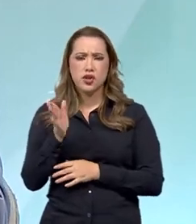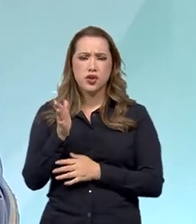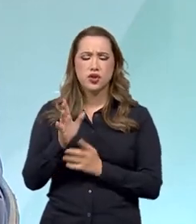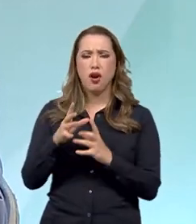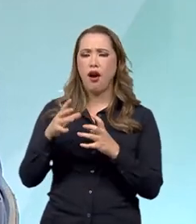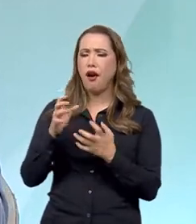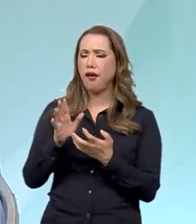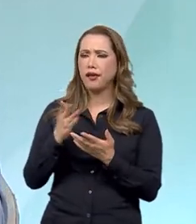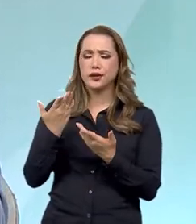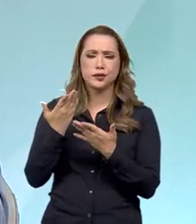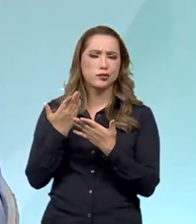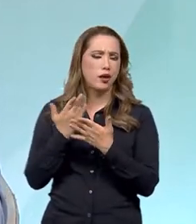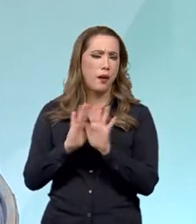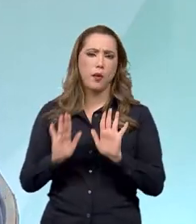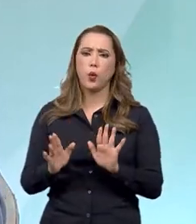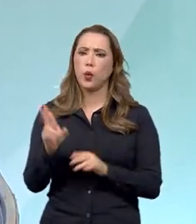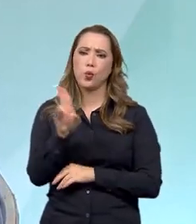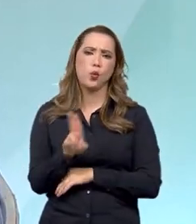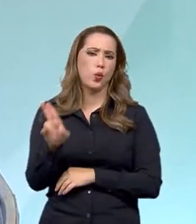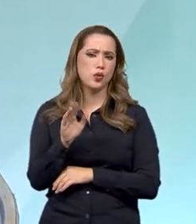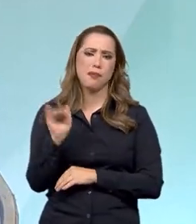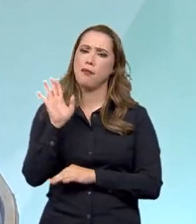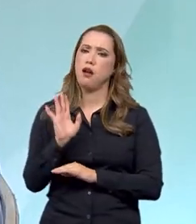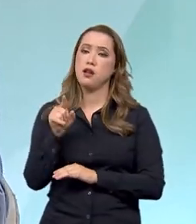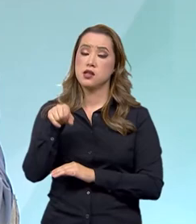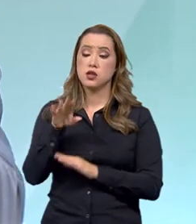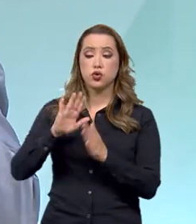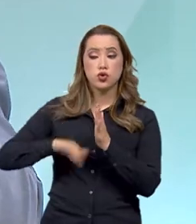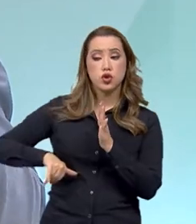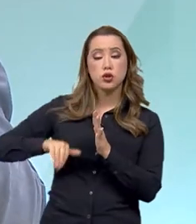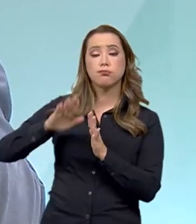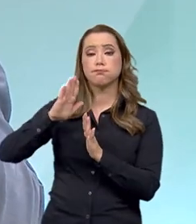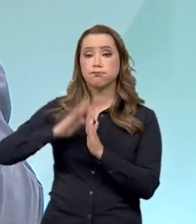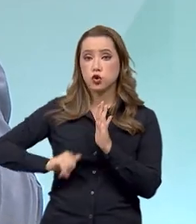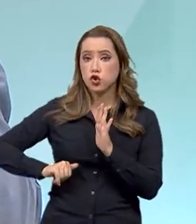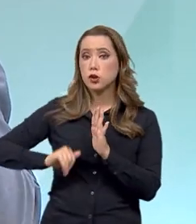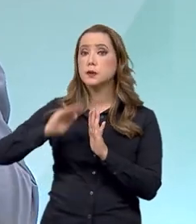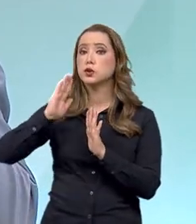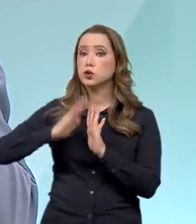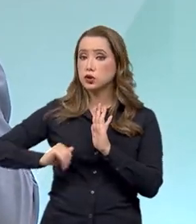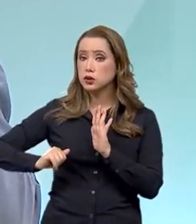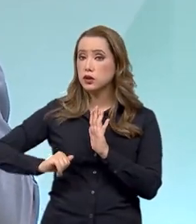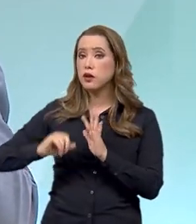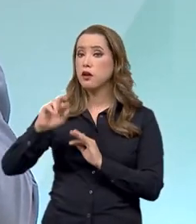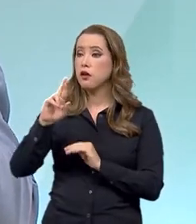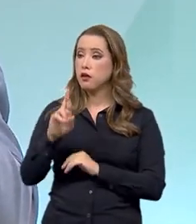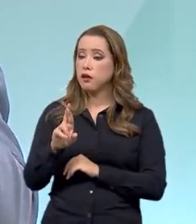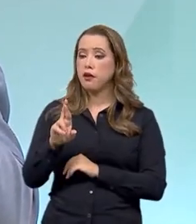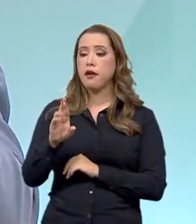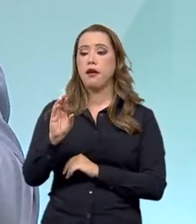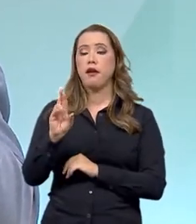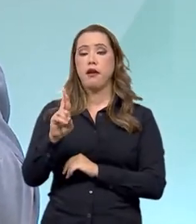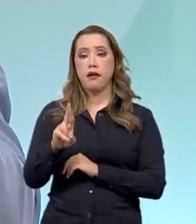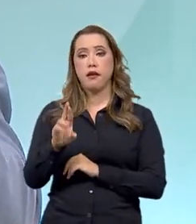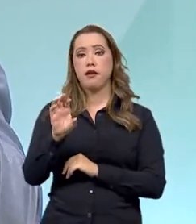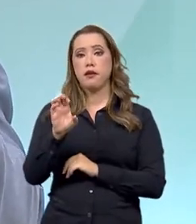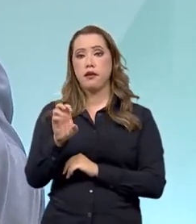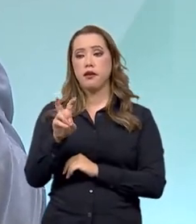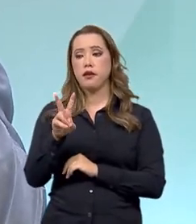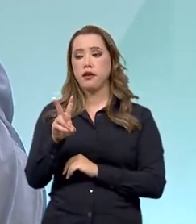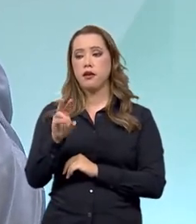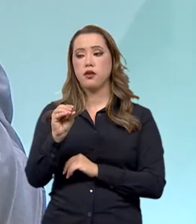acordo com as alterações legislativas ordinárias e a gente revogou. Foram mais de 48% de